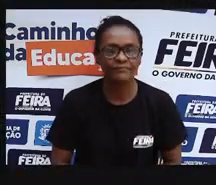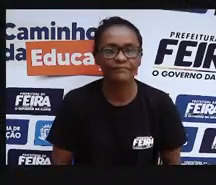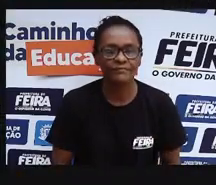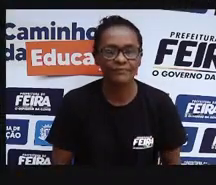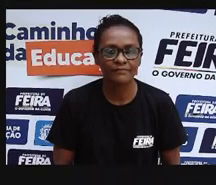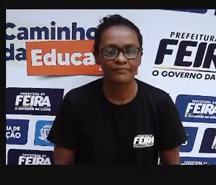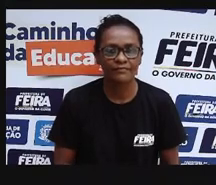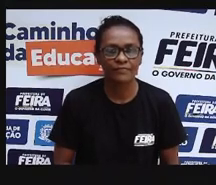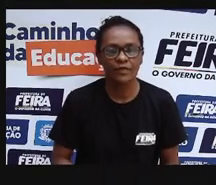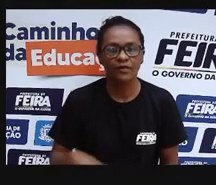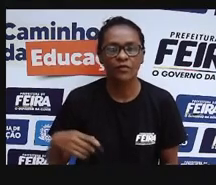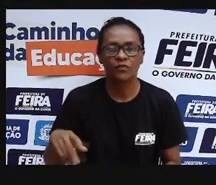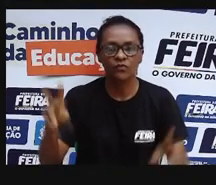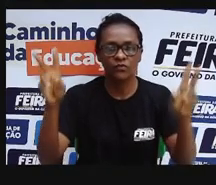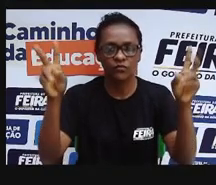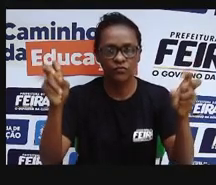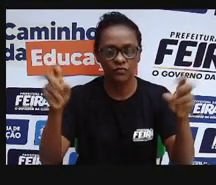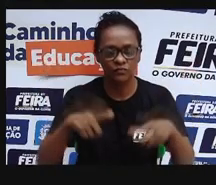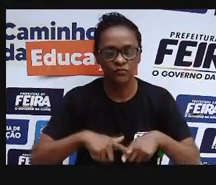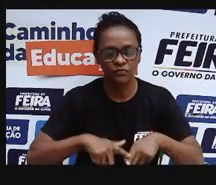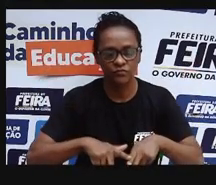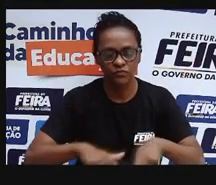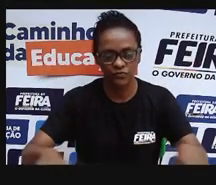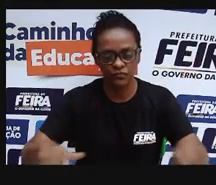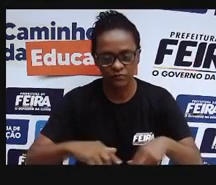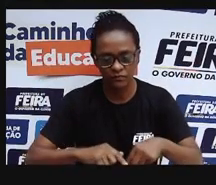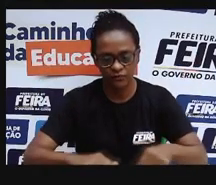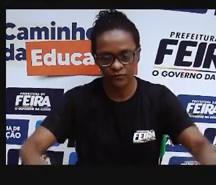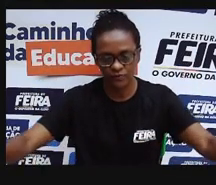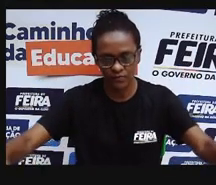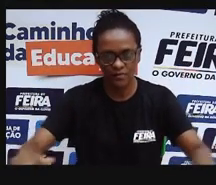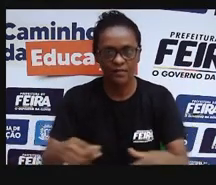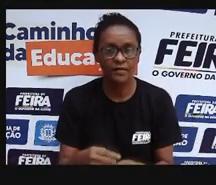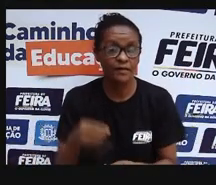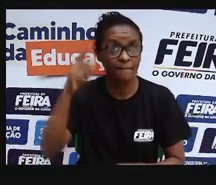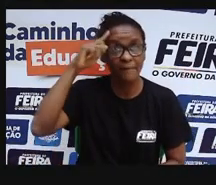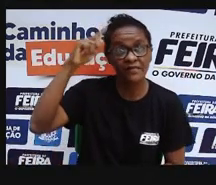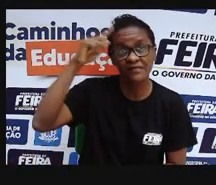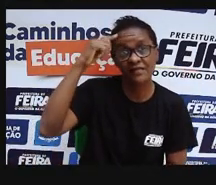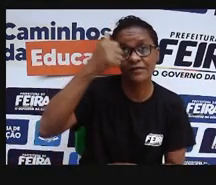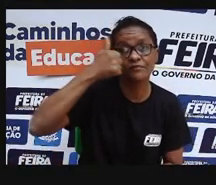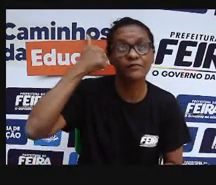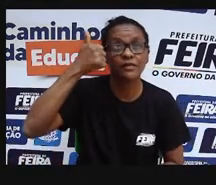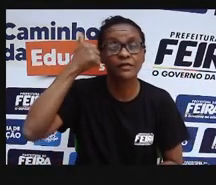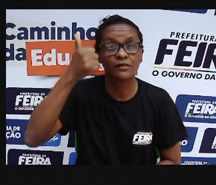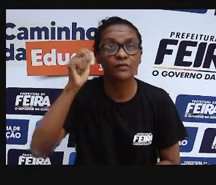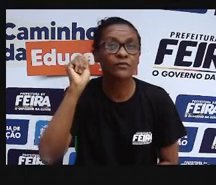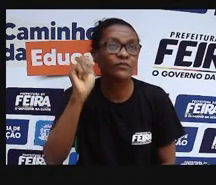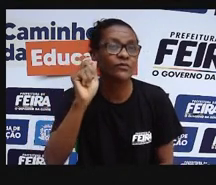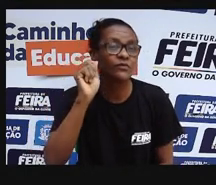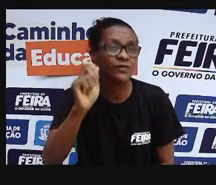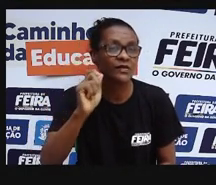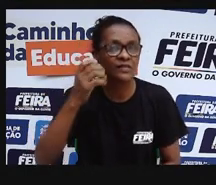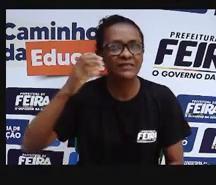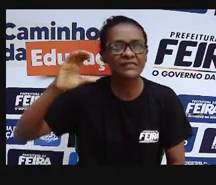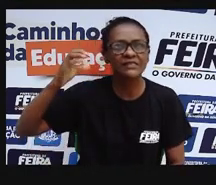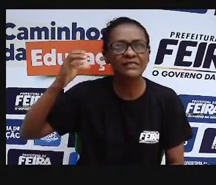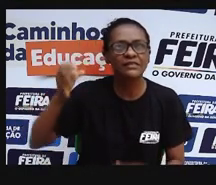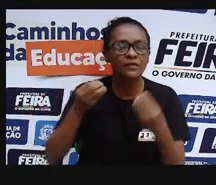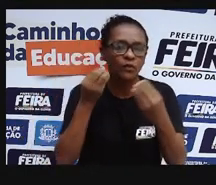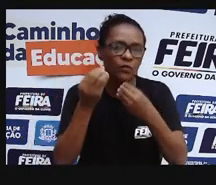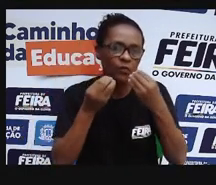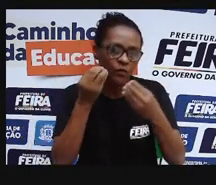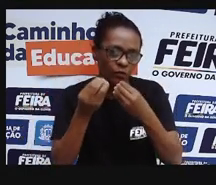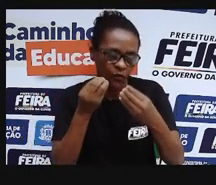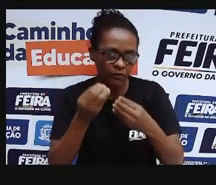O nosso primeiro slide, para a gente pensar um pouquinho mais, nas ciências eu trouxe